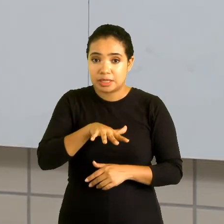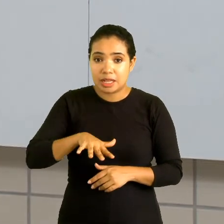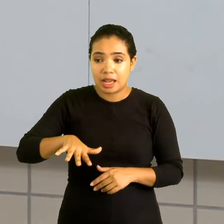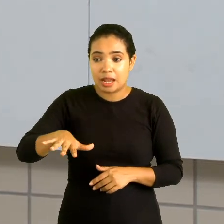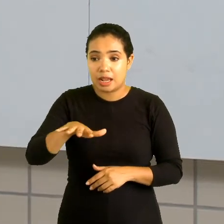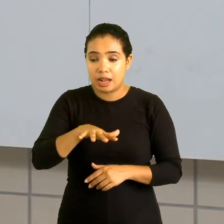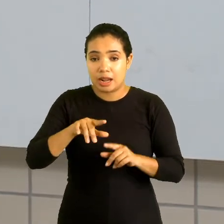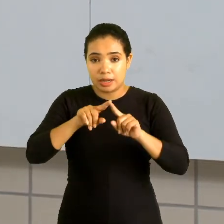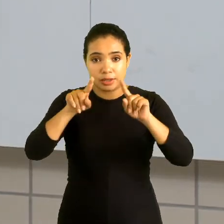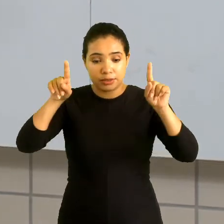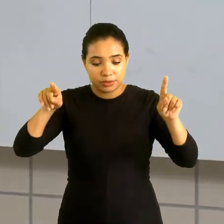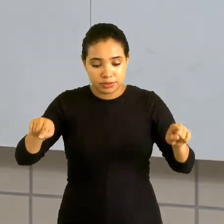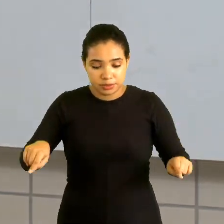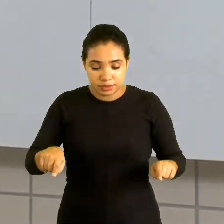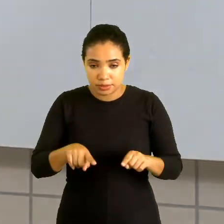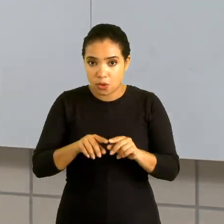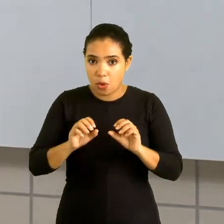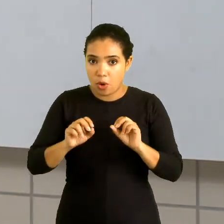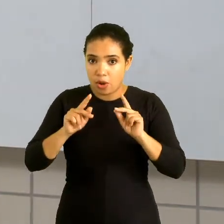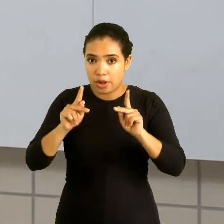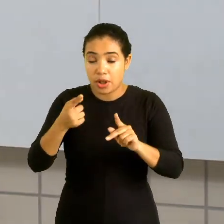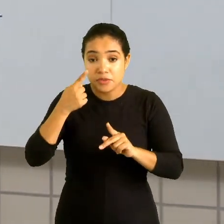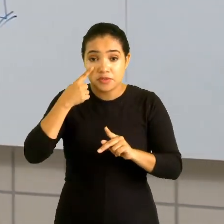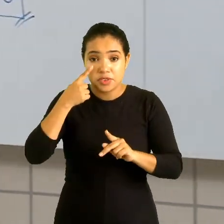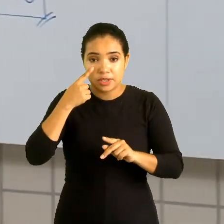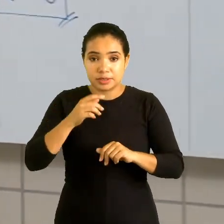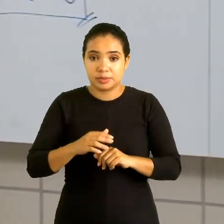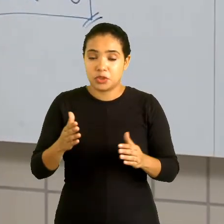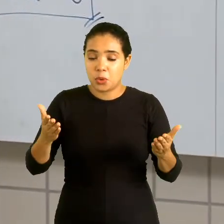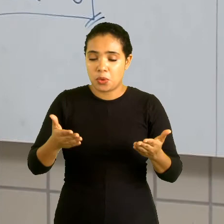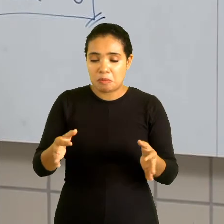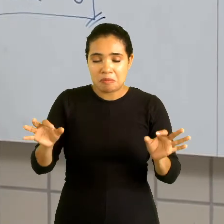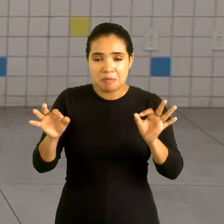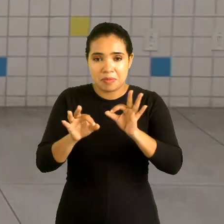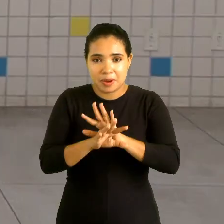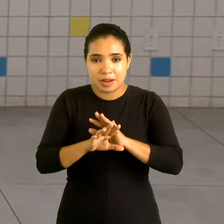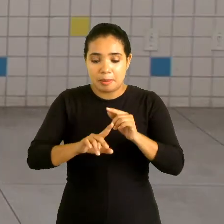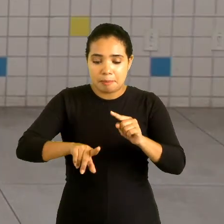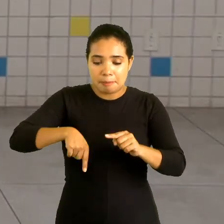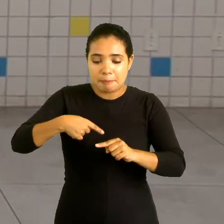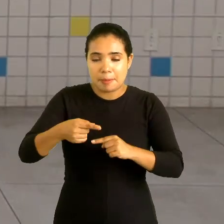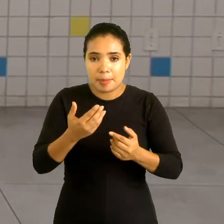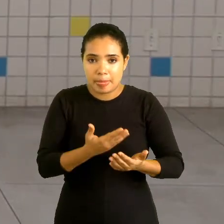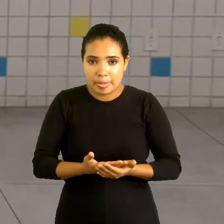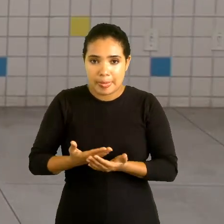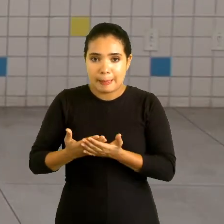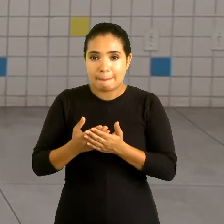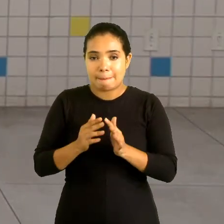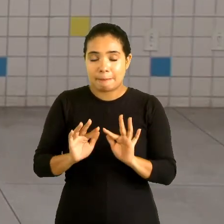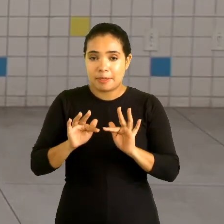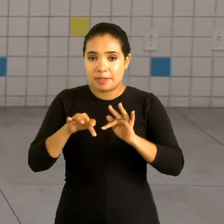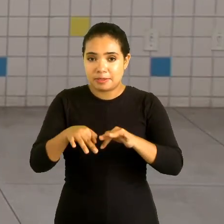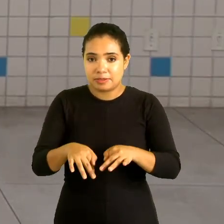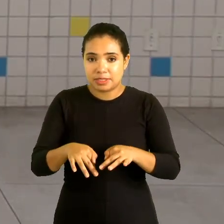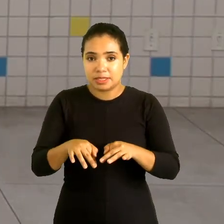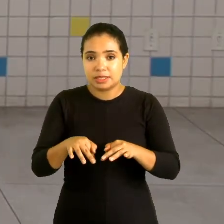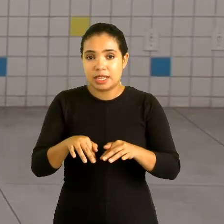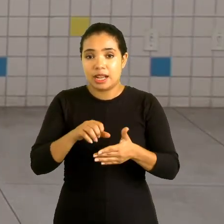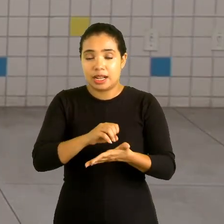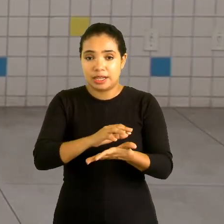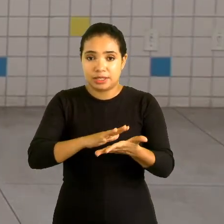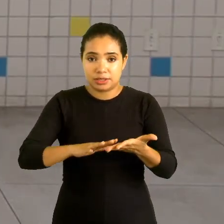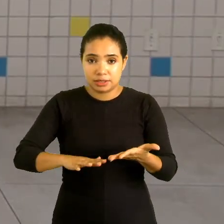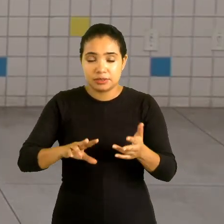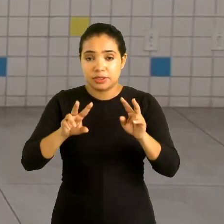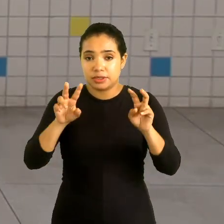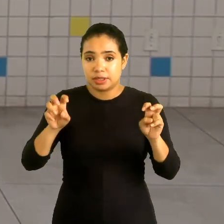desse retângulo. Ok, pessoal? Então, vejam. Por hoje é só. Na próxima aula, nós vamos fechar esse bloco de atividades